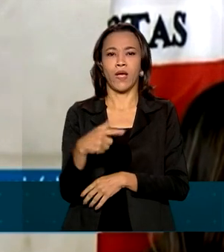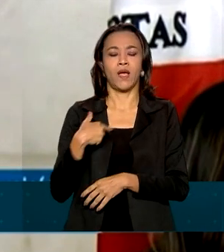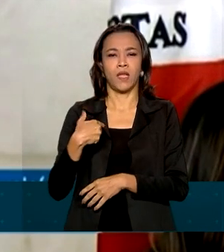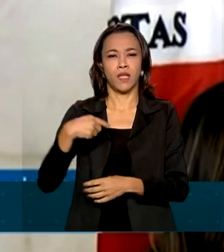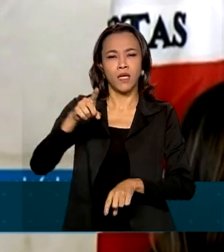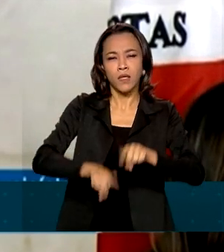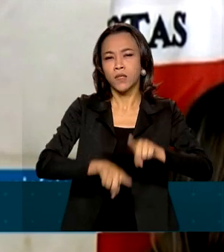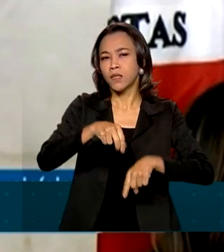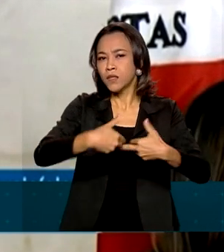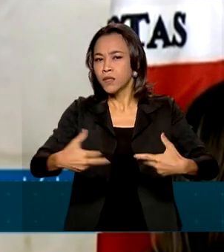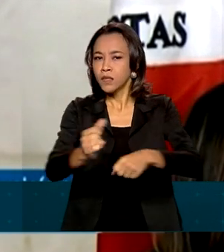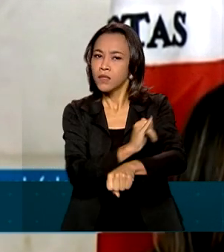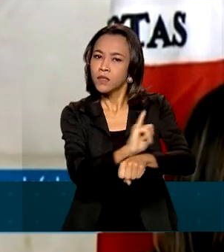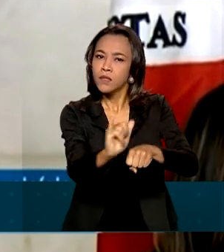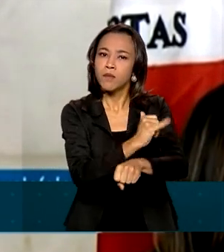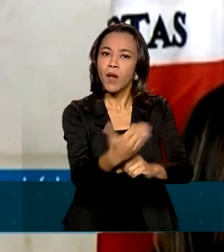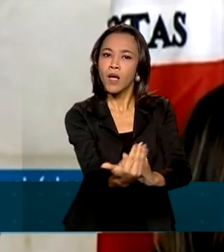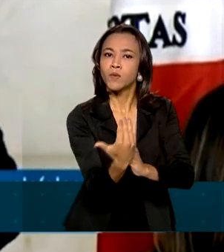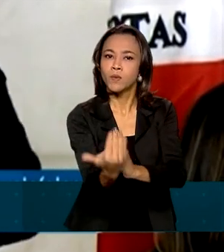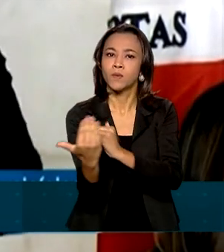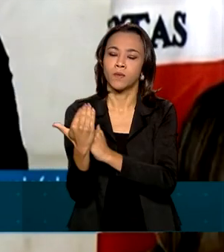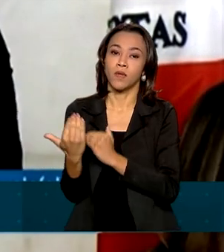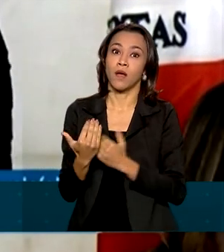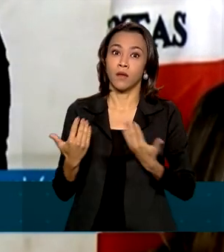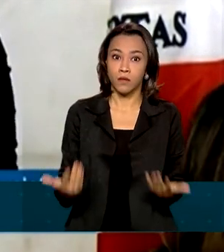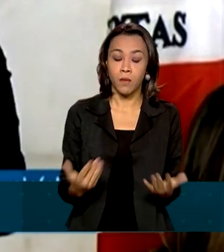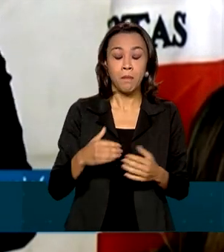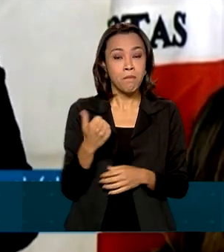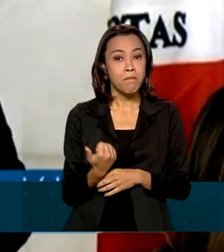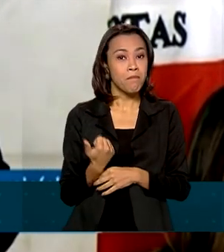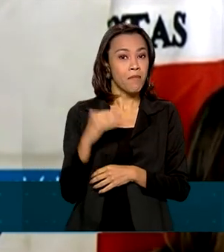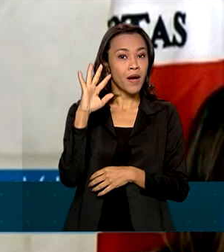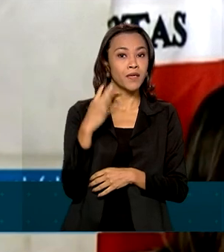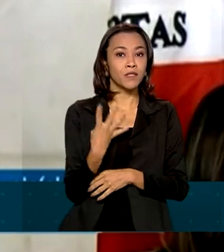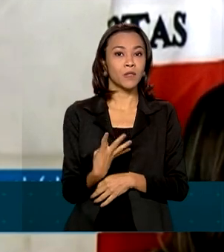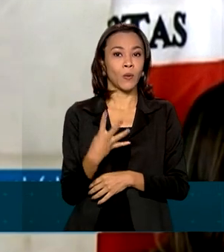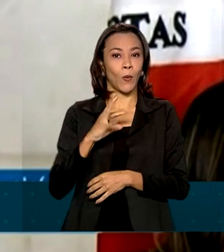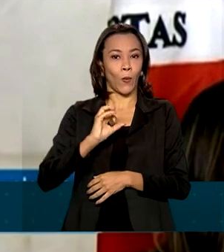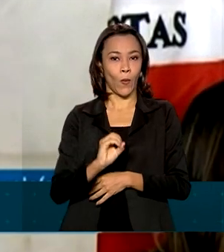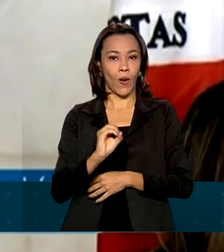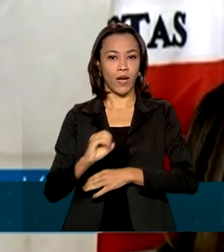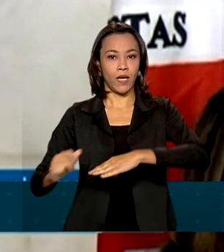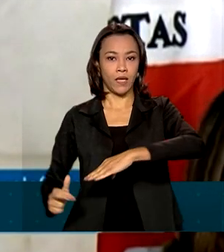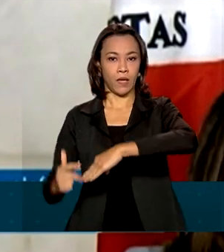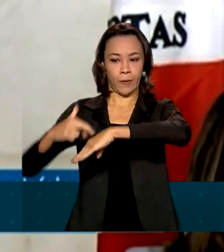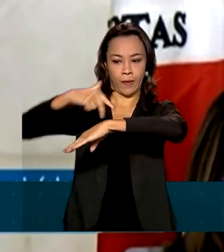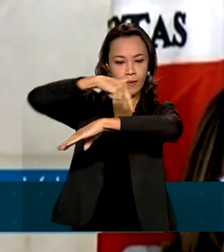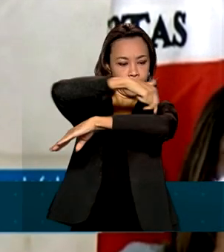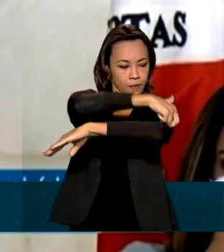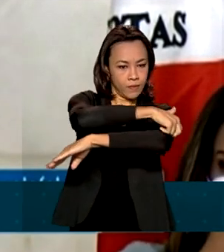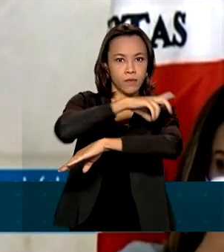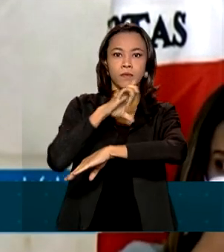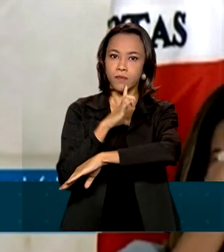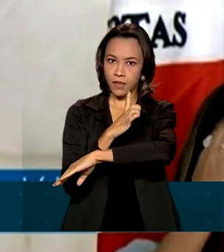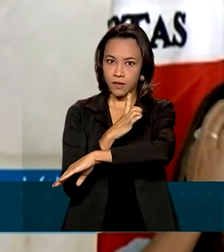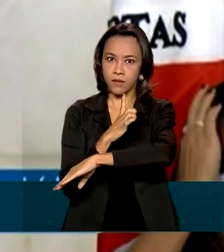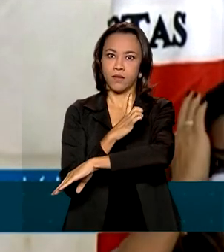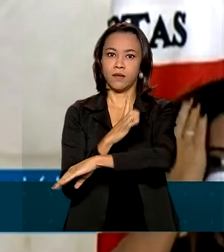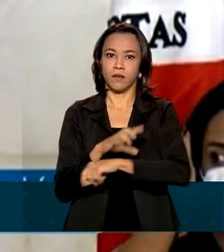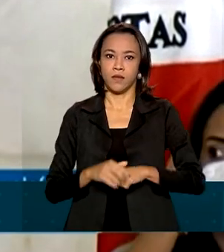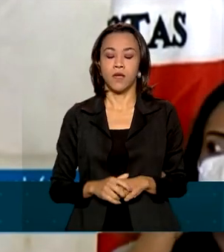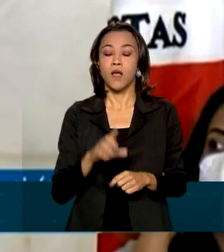obras de contenção, as mais de 40 passarelas. A gente vai celebrar a